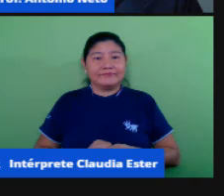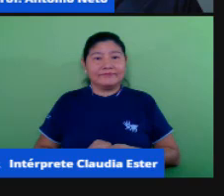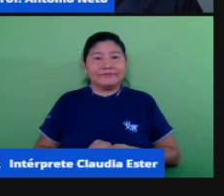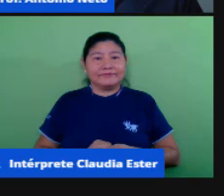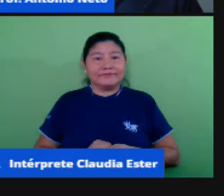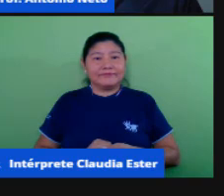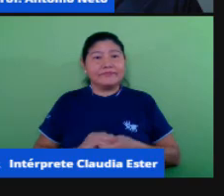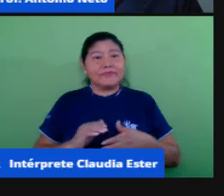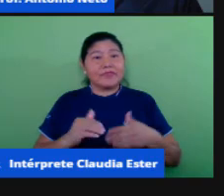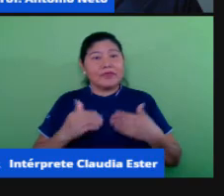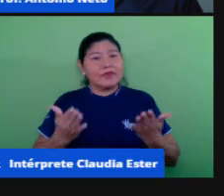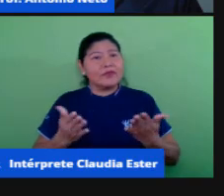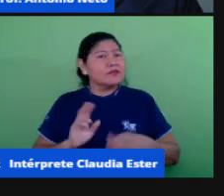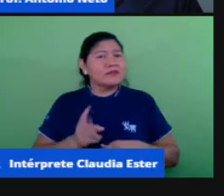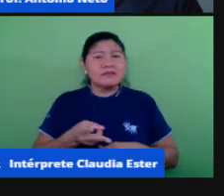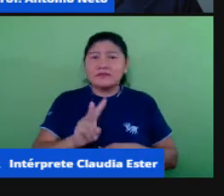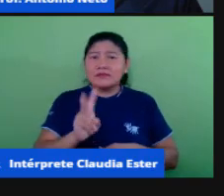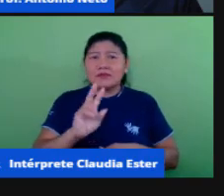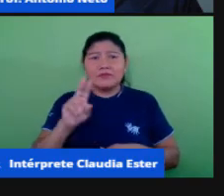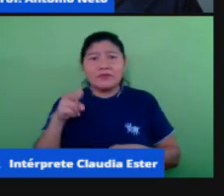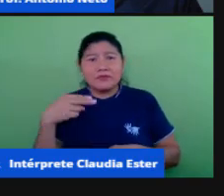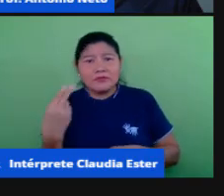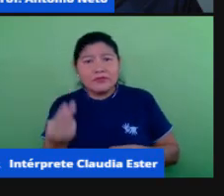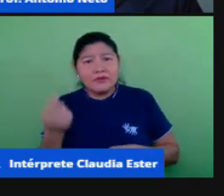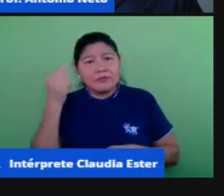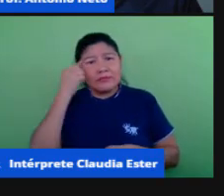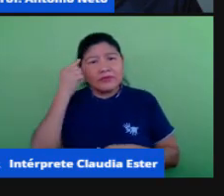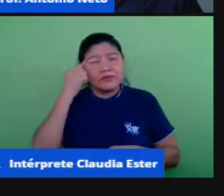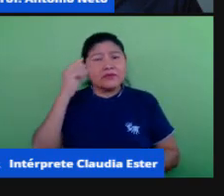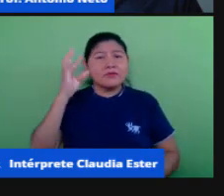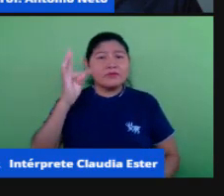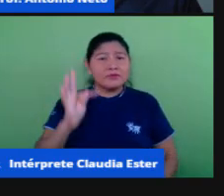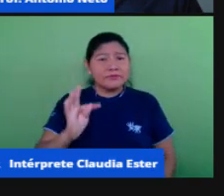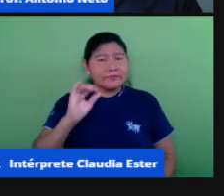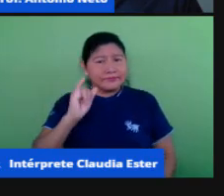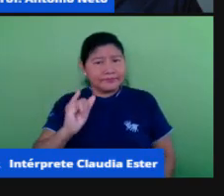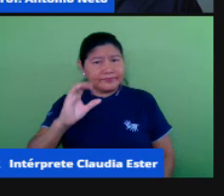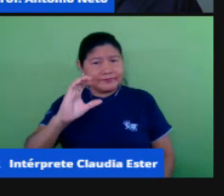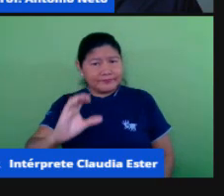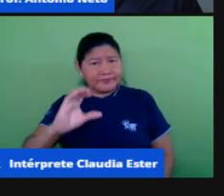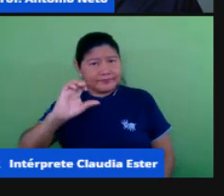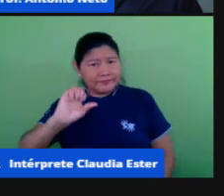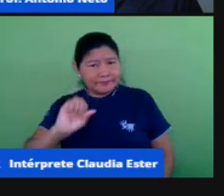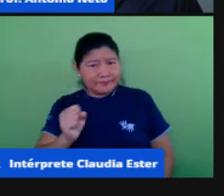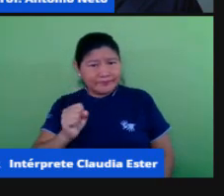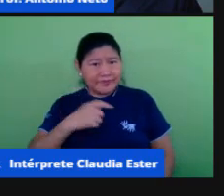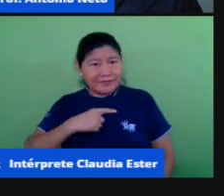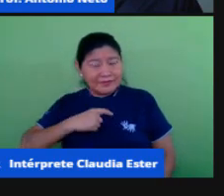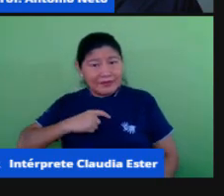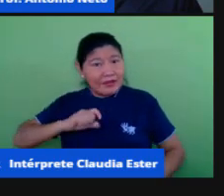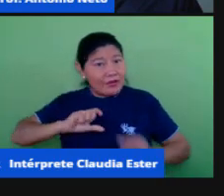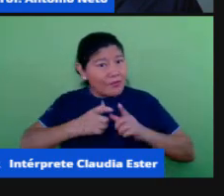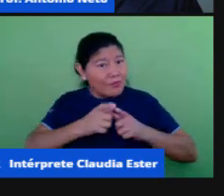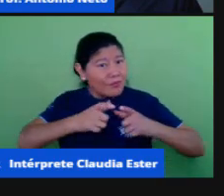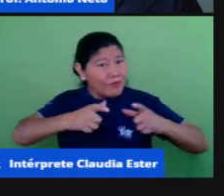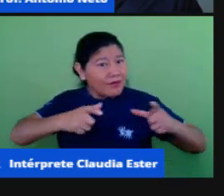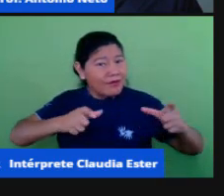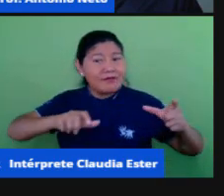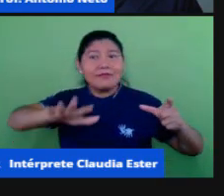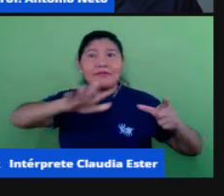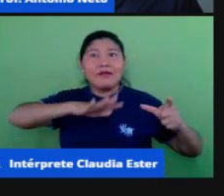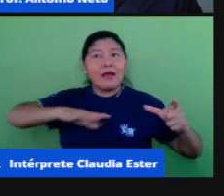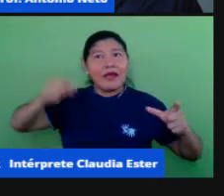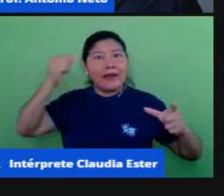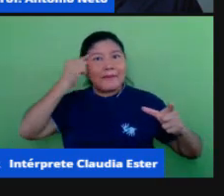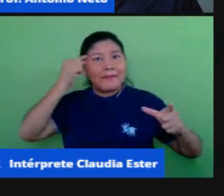Quando nós pensamos em TICs, tem todo esse universo semântico de palavras que nos vem à mente.